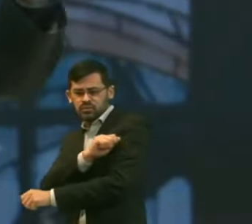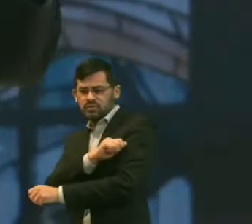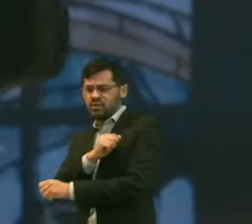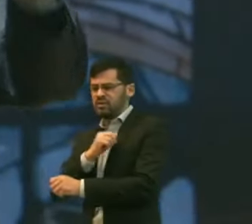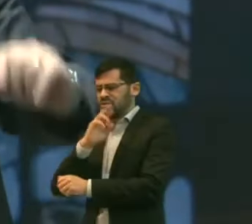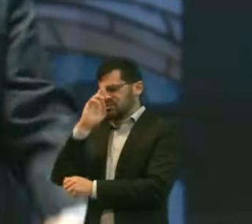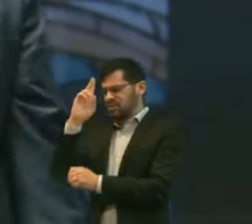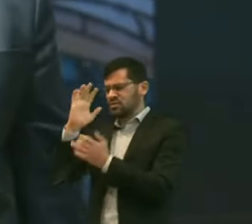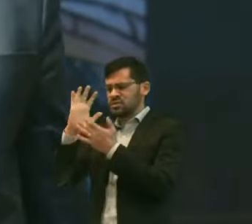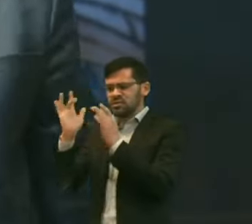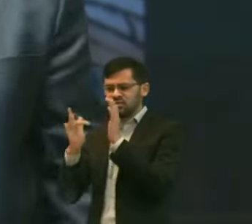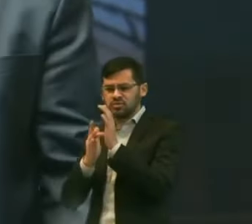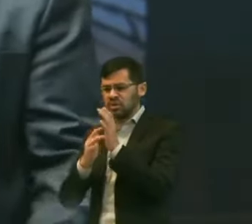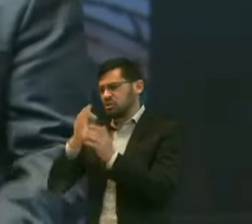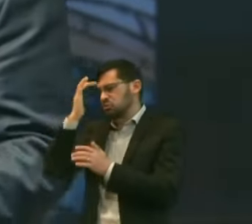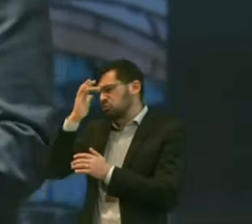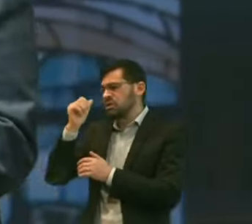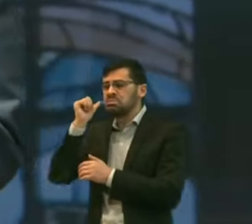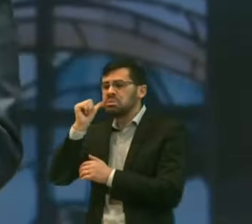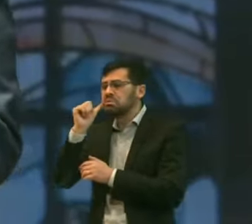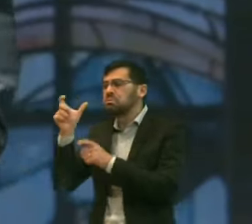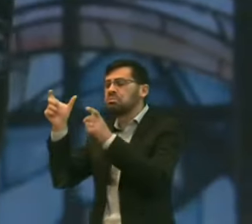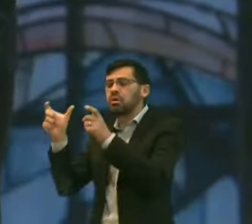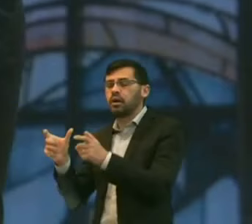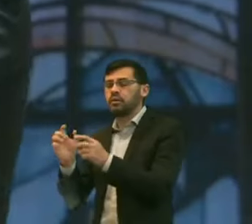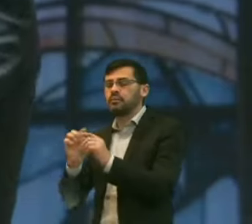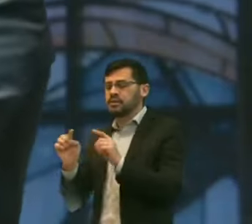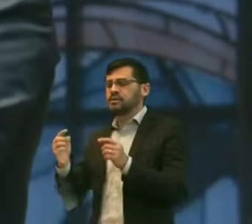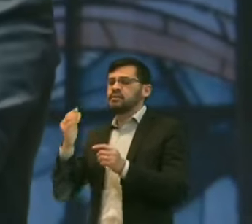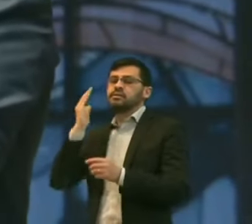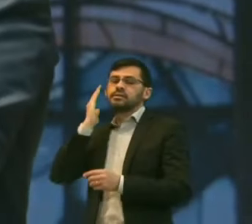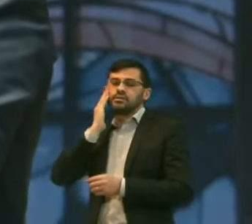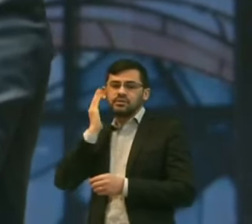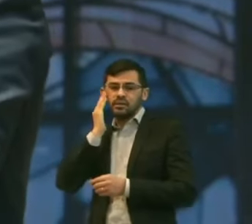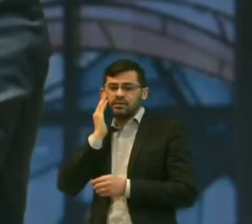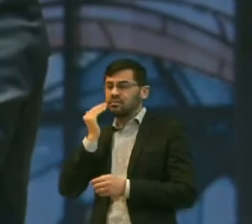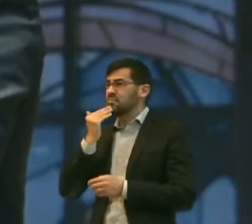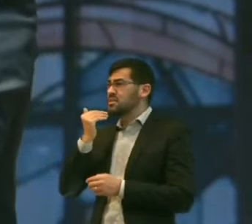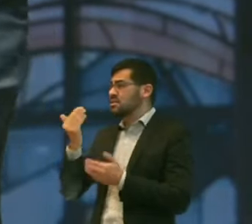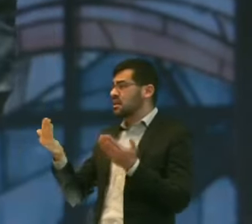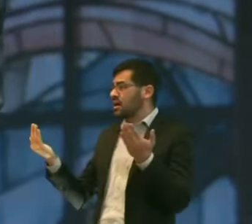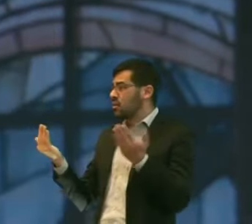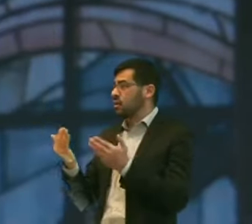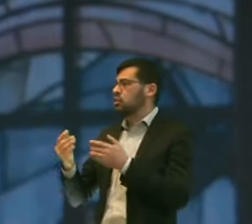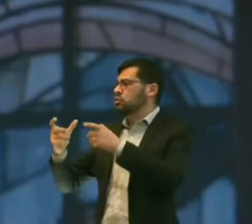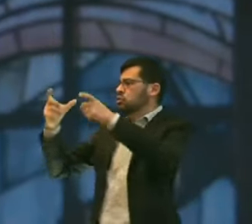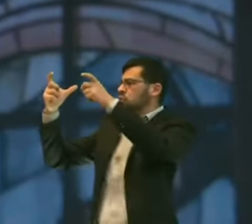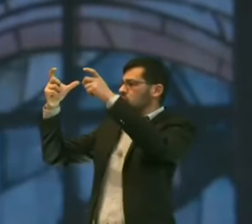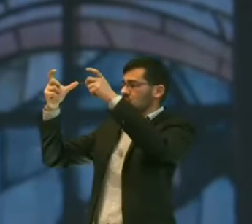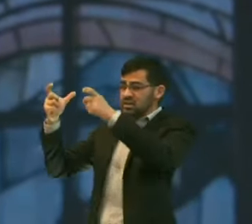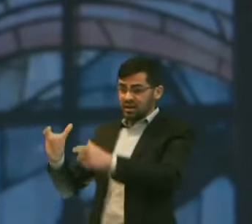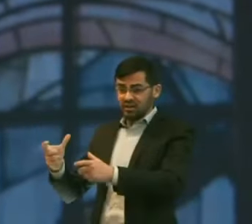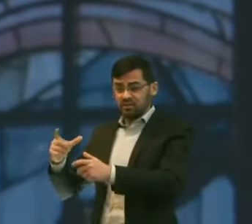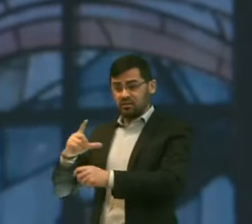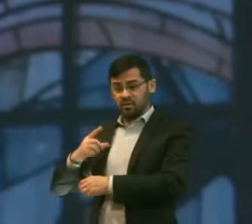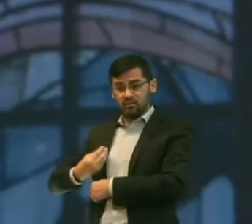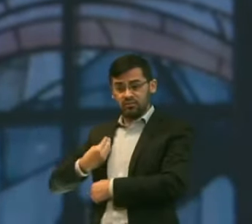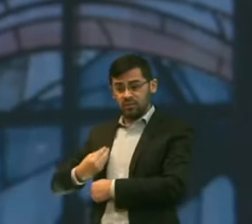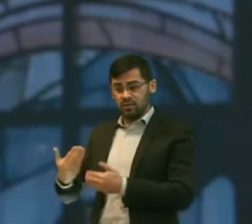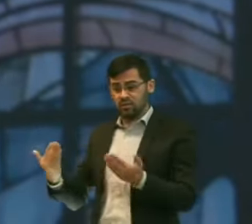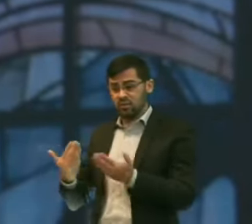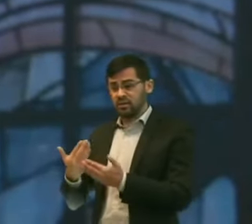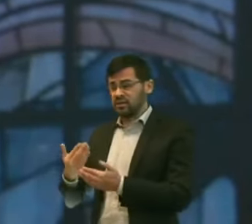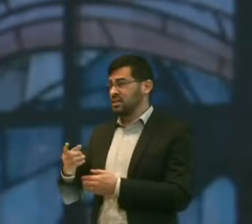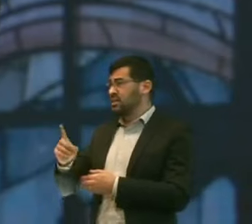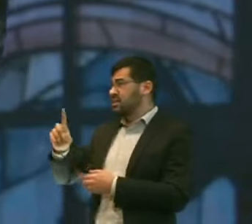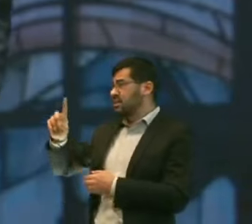Senhor Jesus Eu não sei Onde essa moça está Mas eu quero Te pedir uma coisa Que onde quer Que ela esteja O